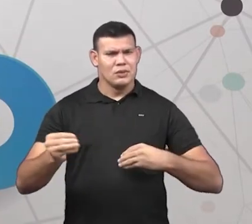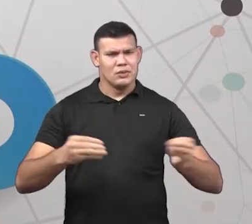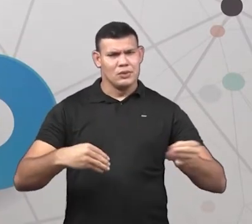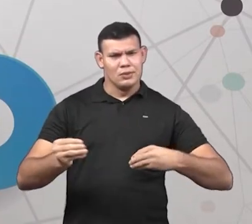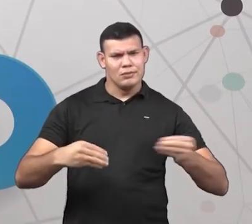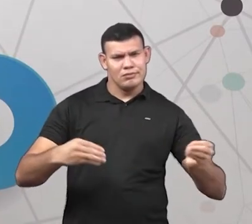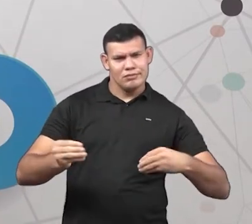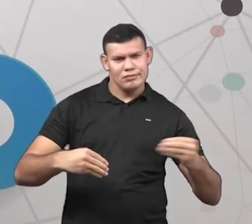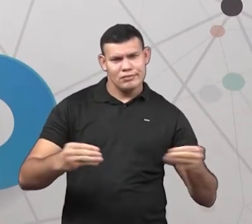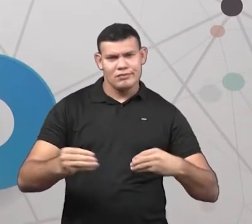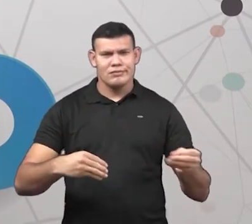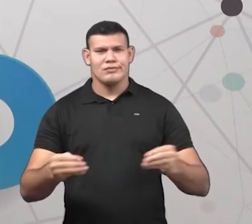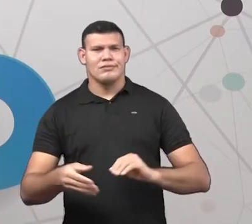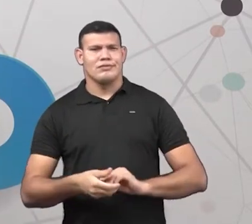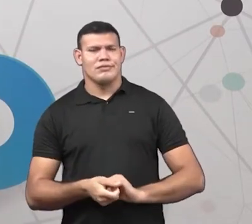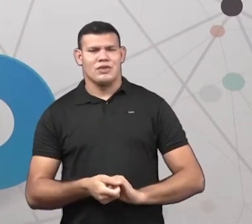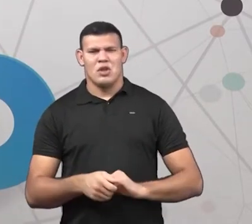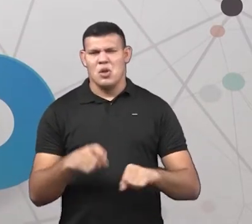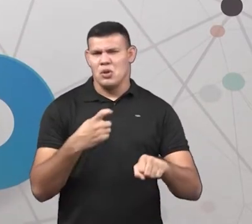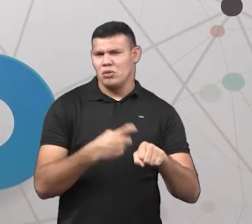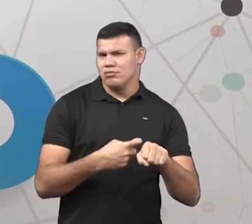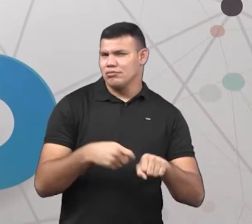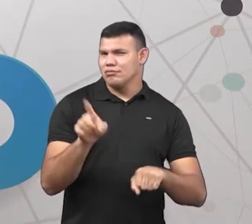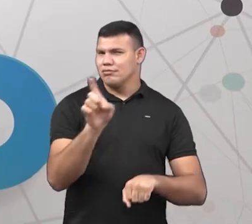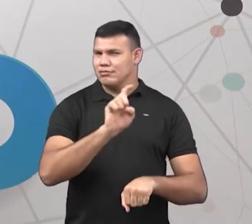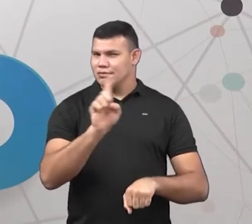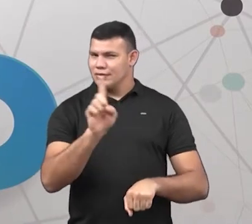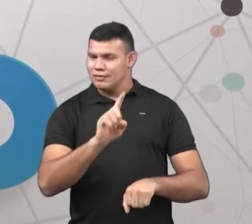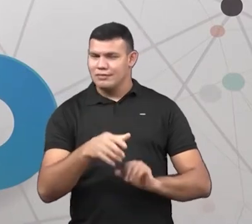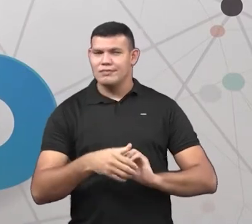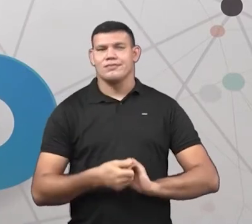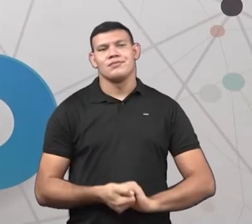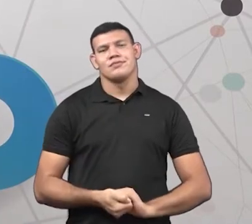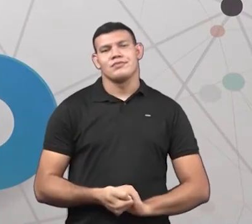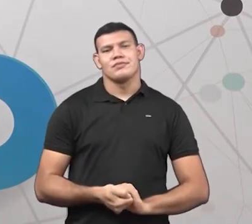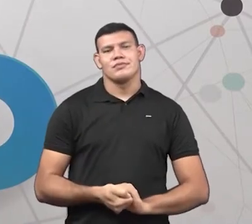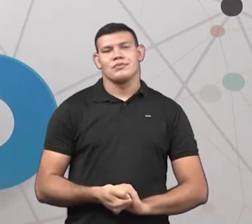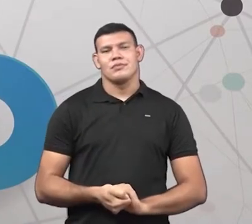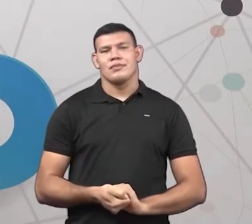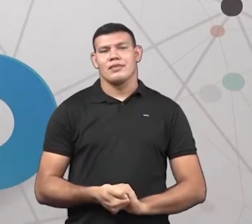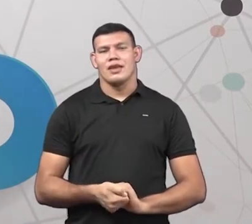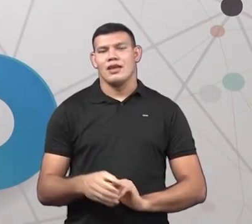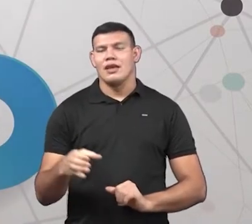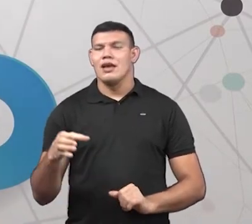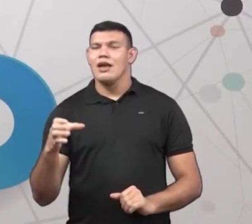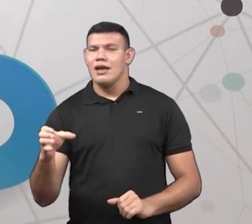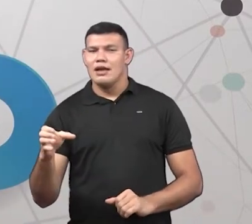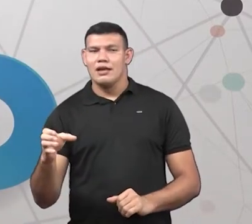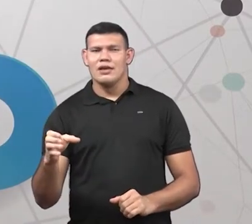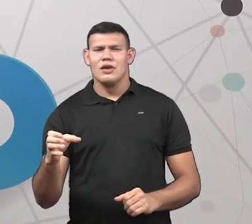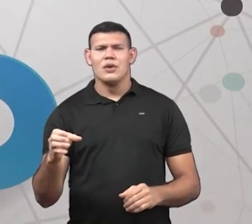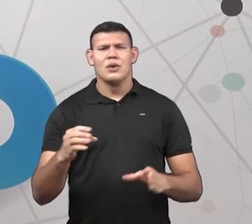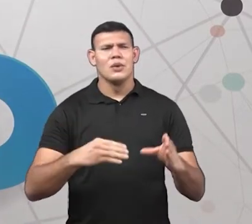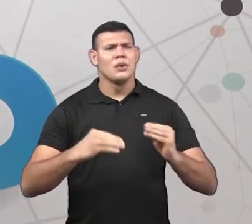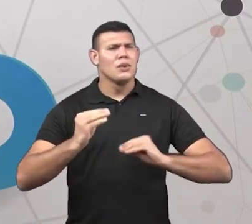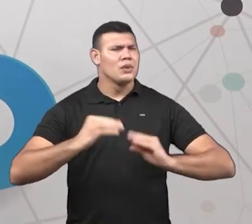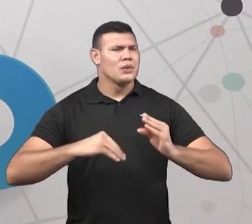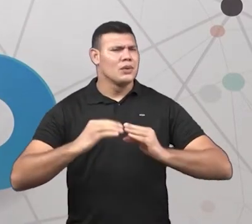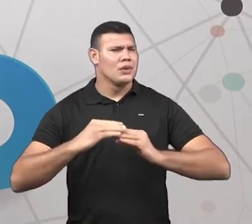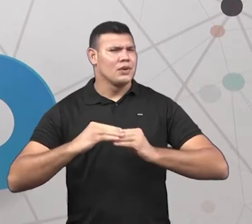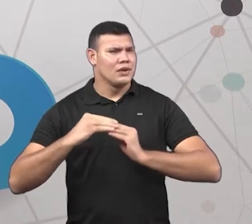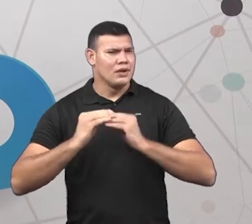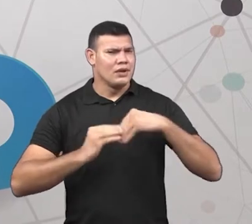vendo? Ele não é tão duro. Nós também temos aqui, ó. De plástico, a bola, Uma bola,